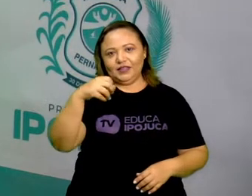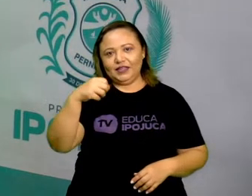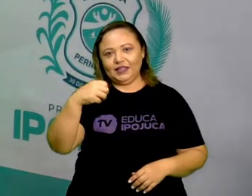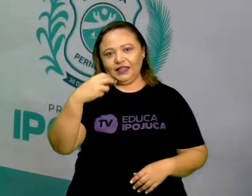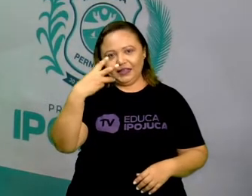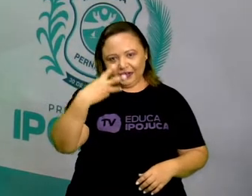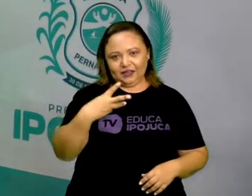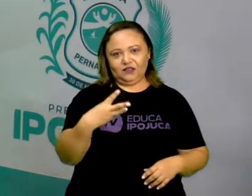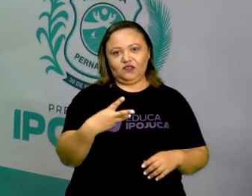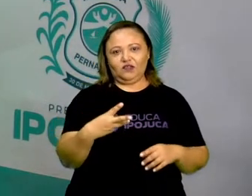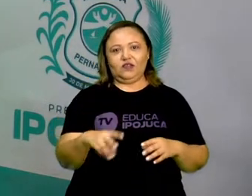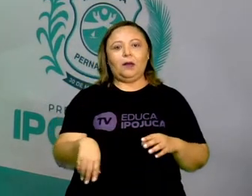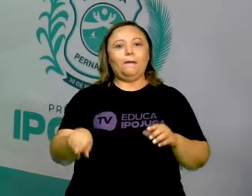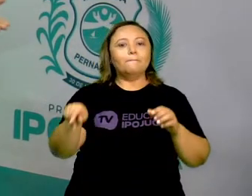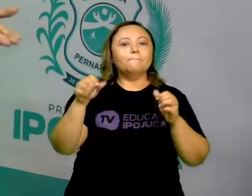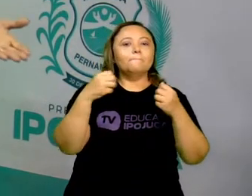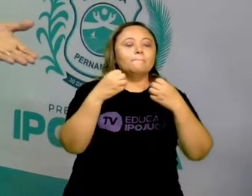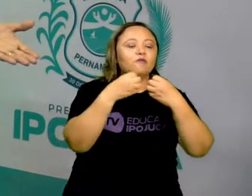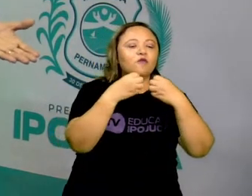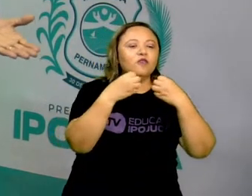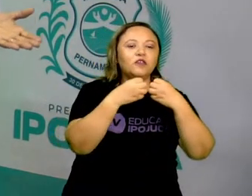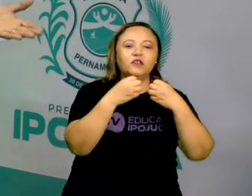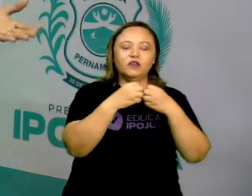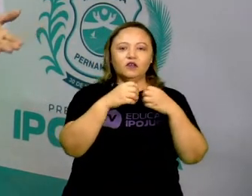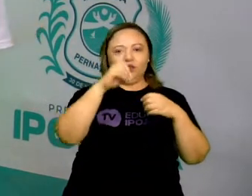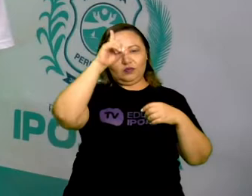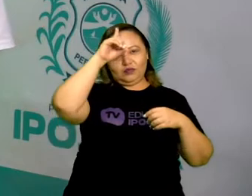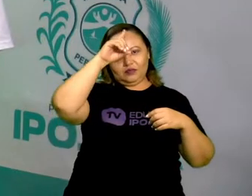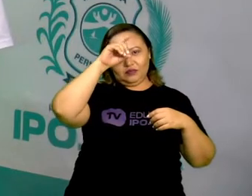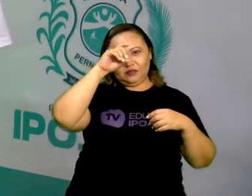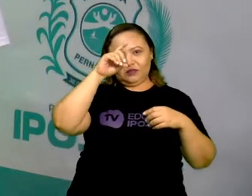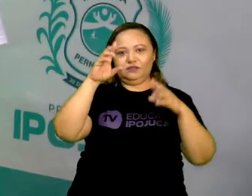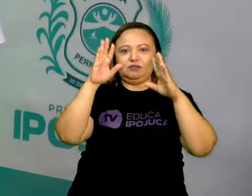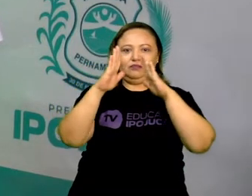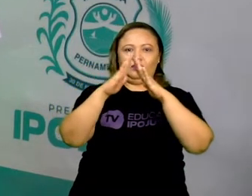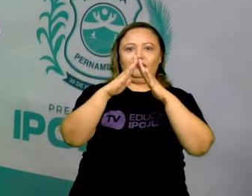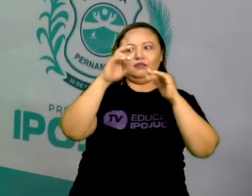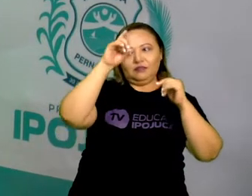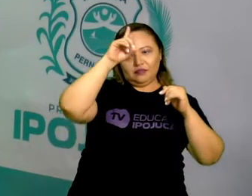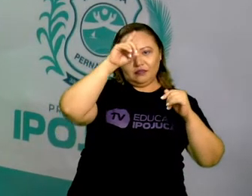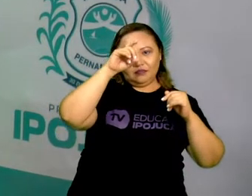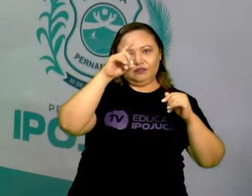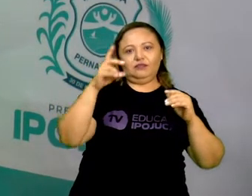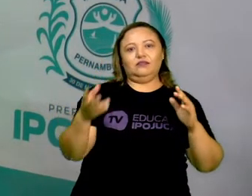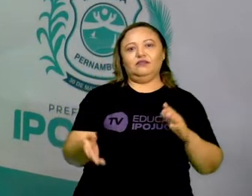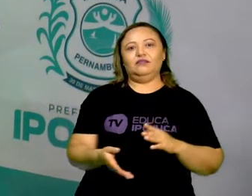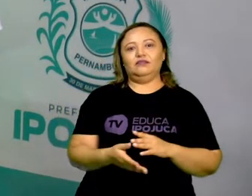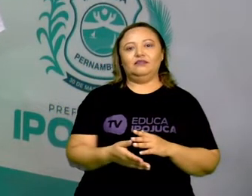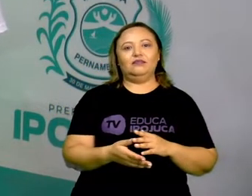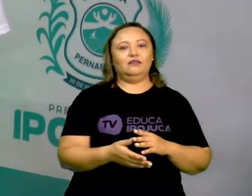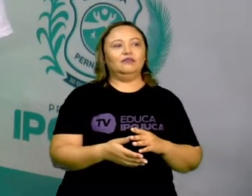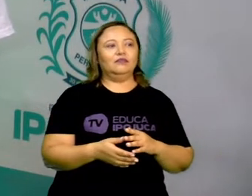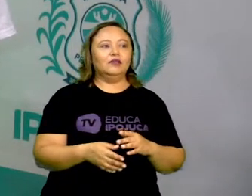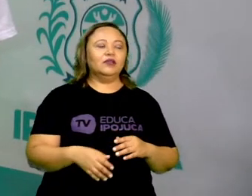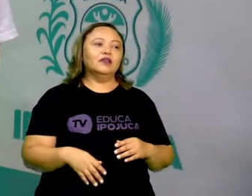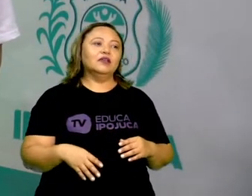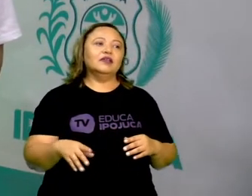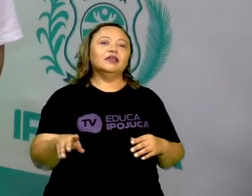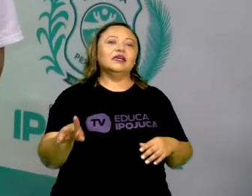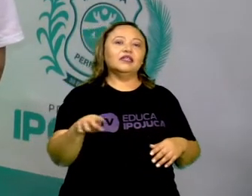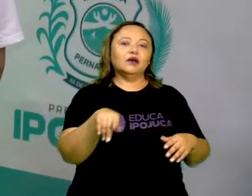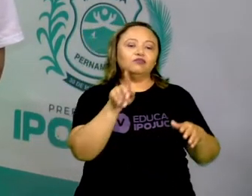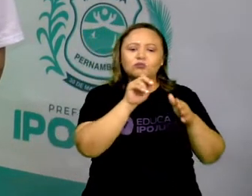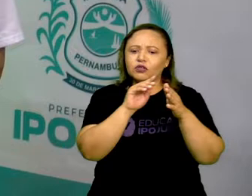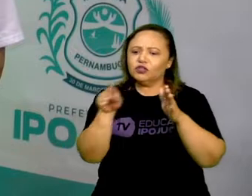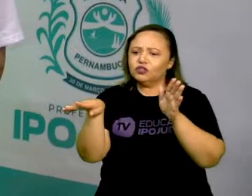Saúde. Chega lá no Posto de Saúde, pergunto. É, Fábio mora